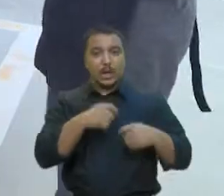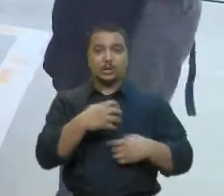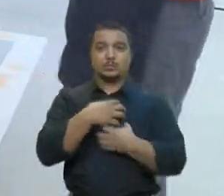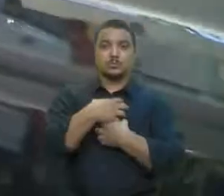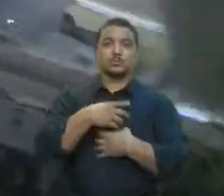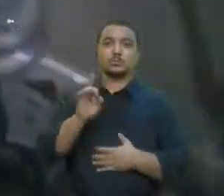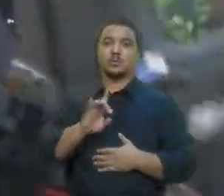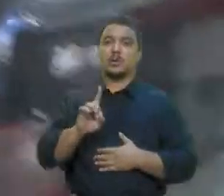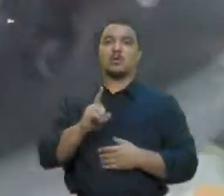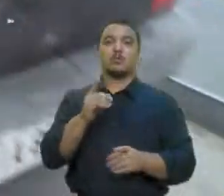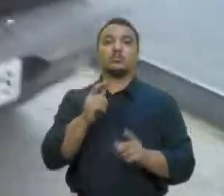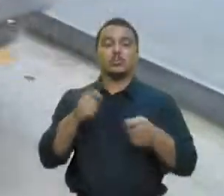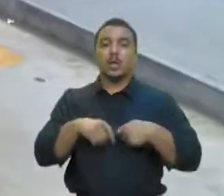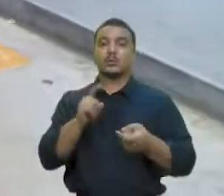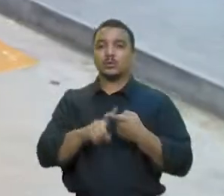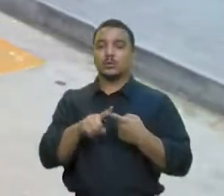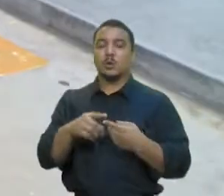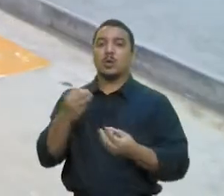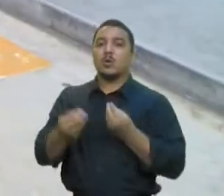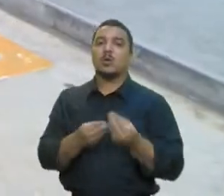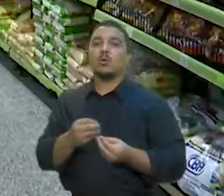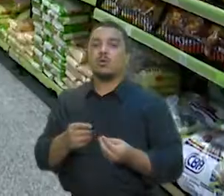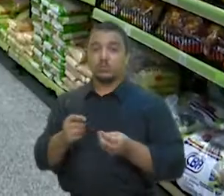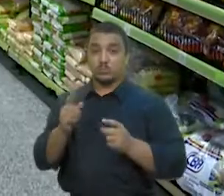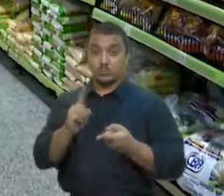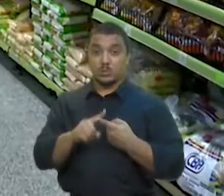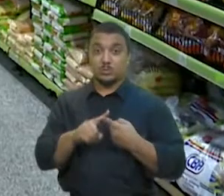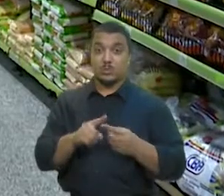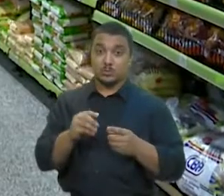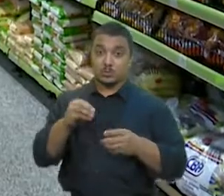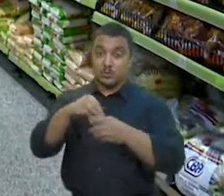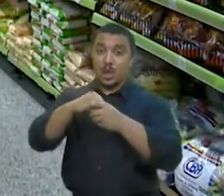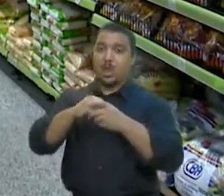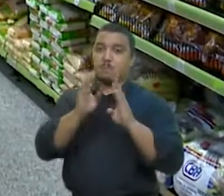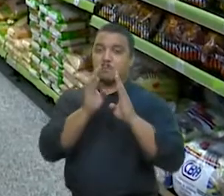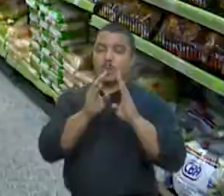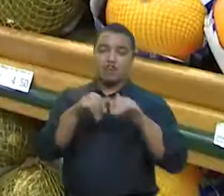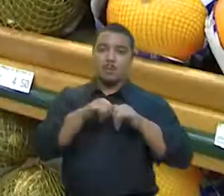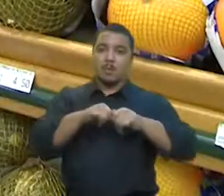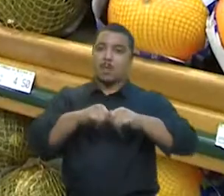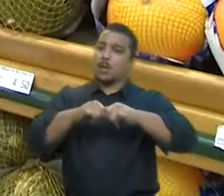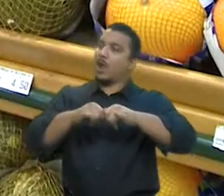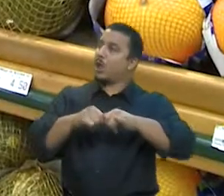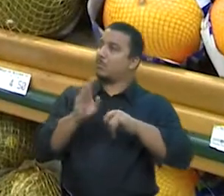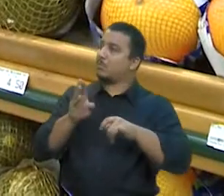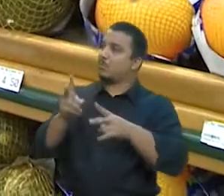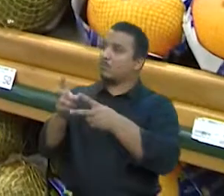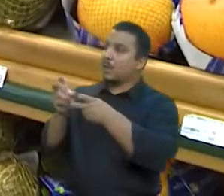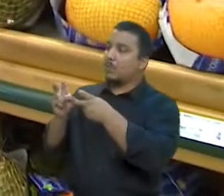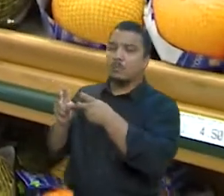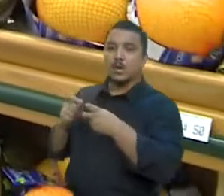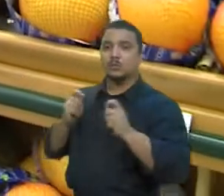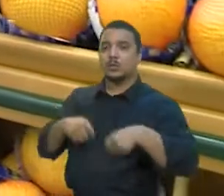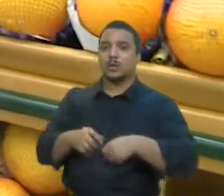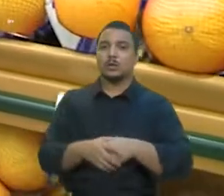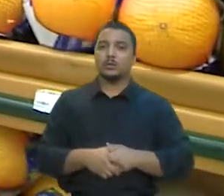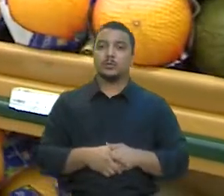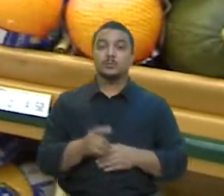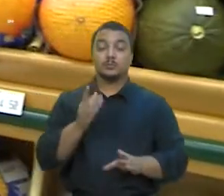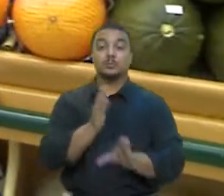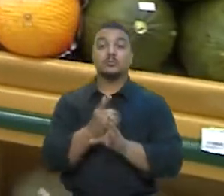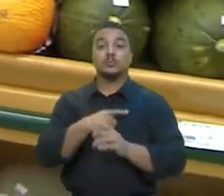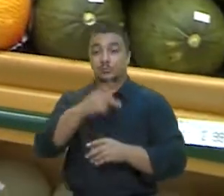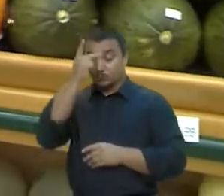do aumento dos combustíveis, mas também nas prateleiras dos supermercados e mercearias. Os donos de